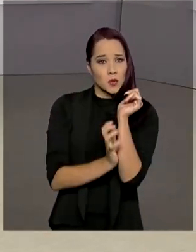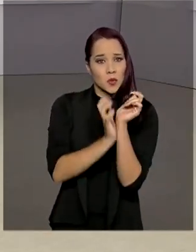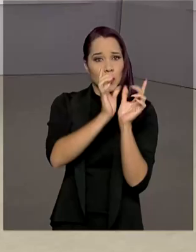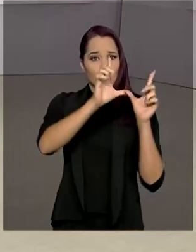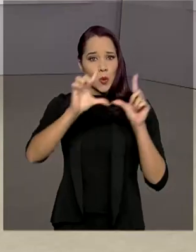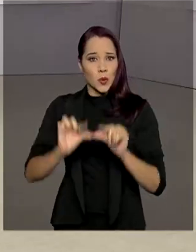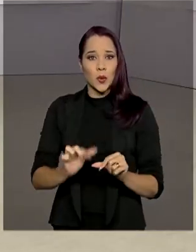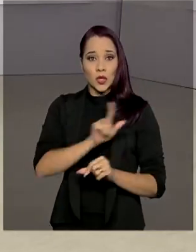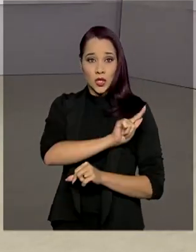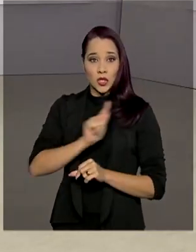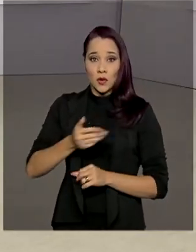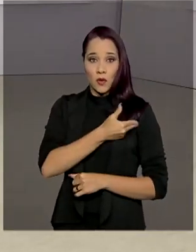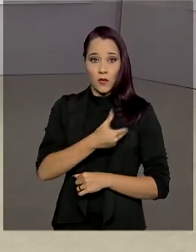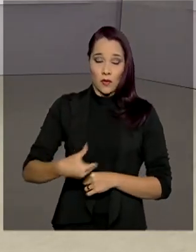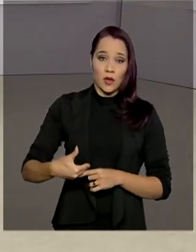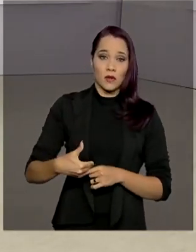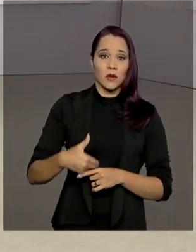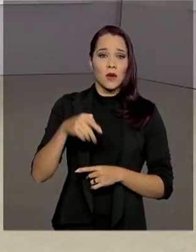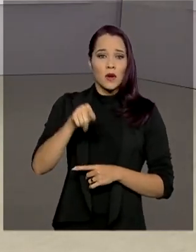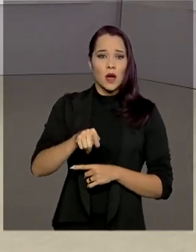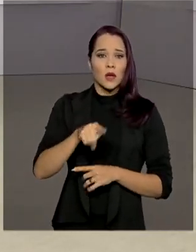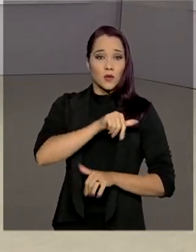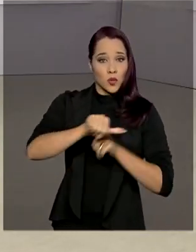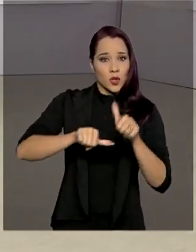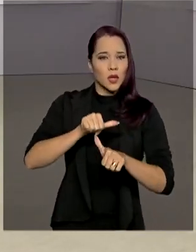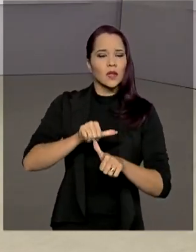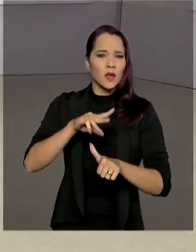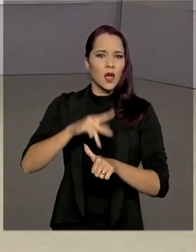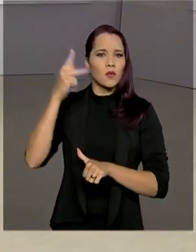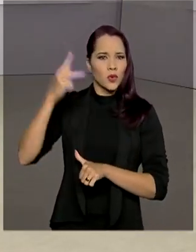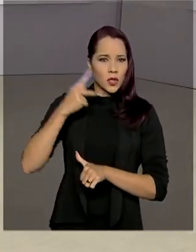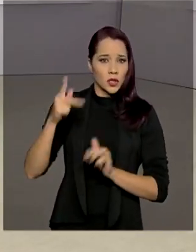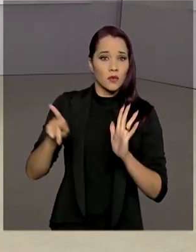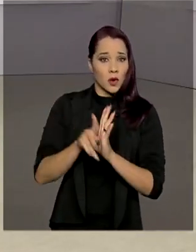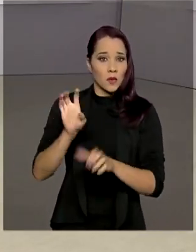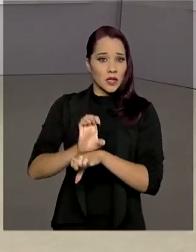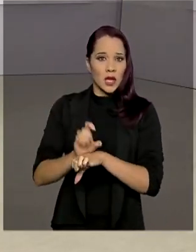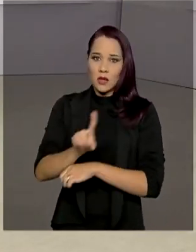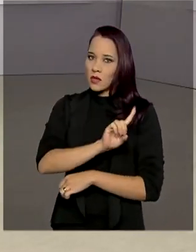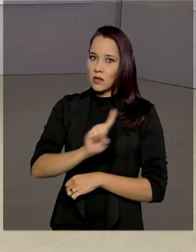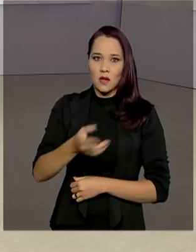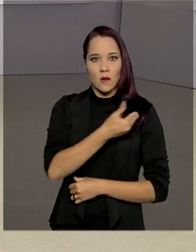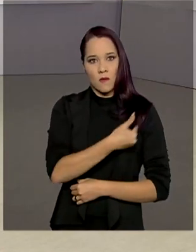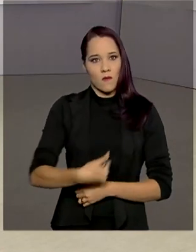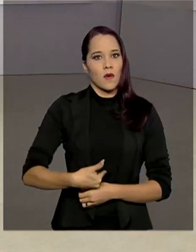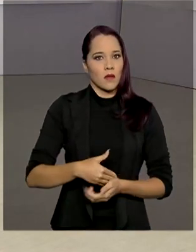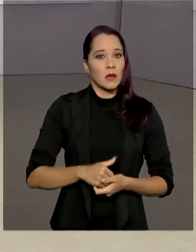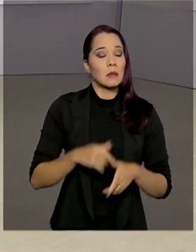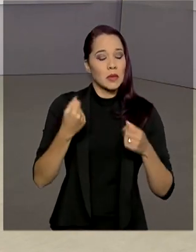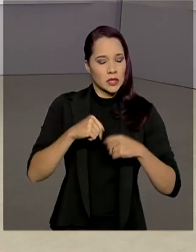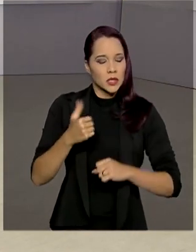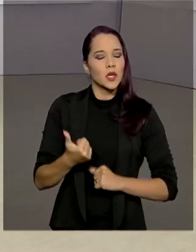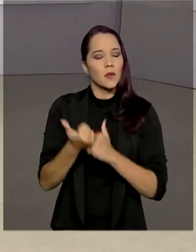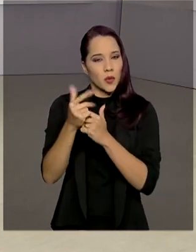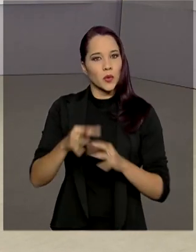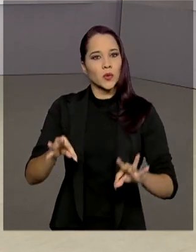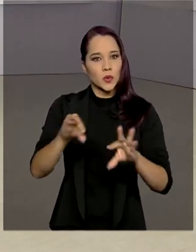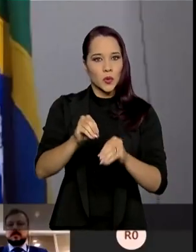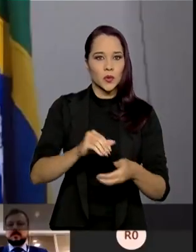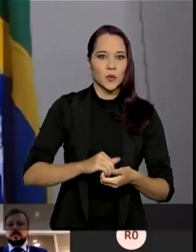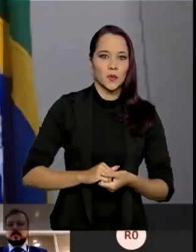digital do Ministério da Economia, as mudanças são políticas de Estado e não de governo, e precisam de apoio de todos.